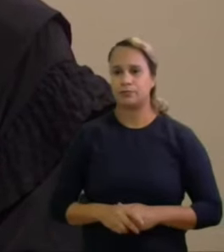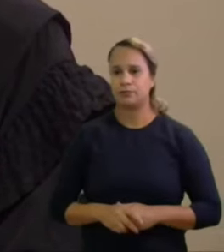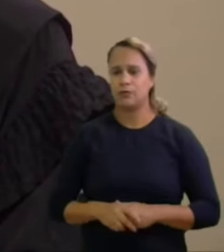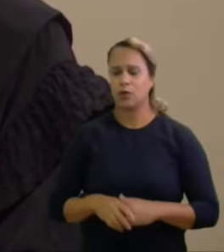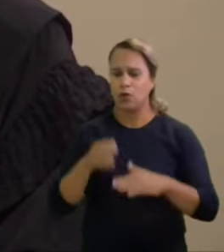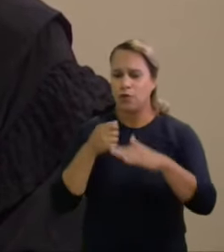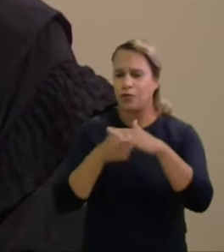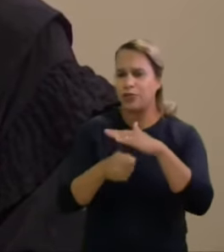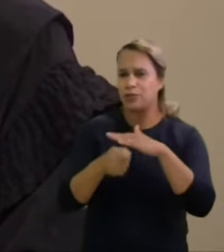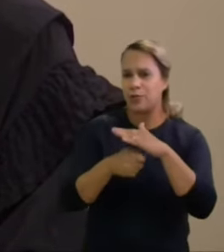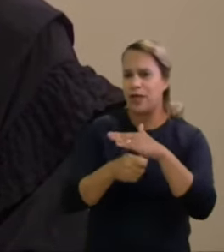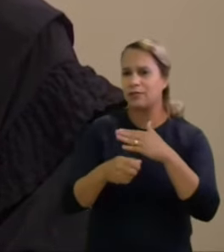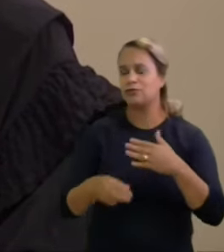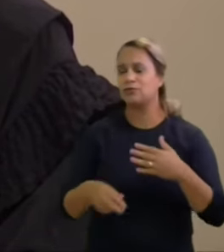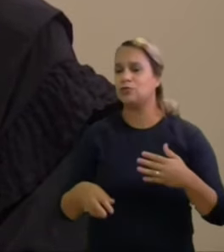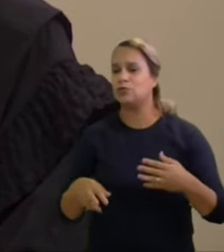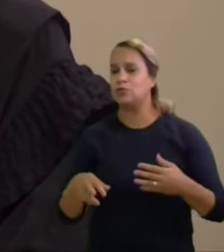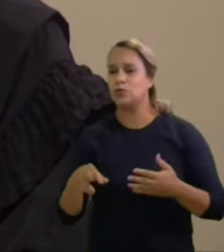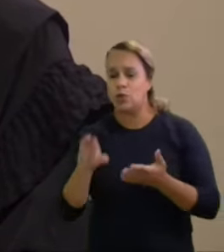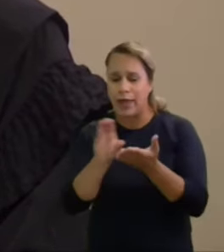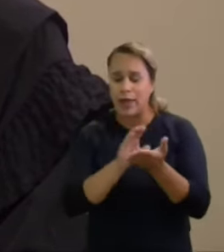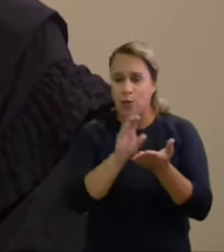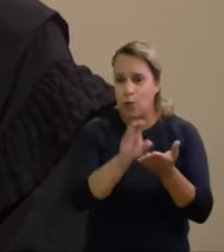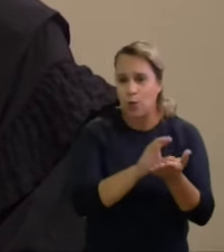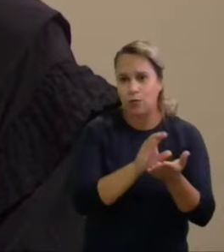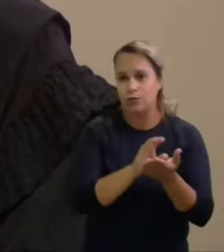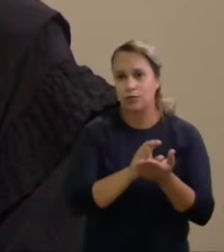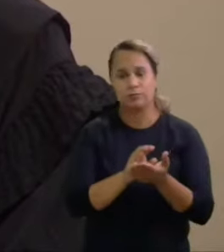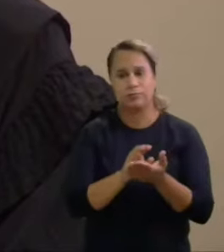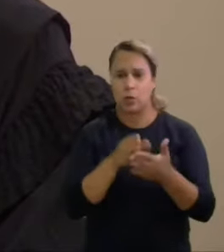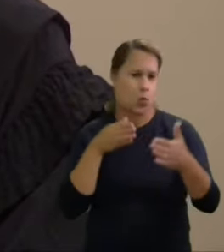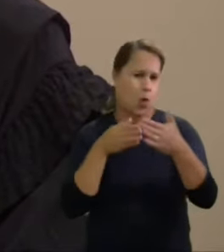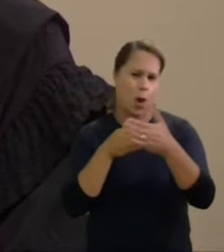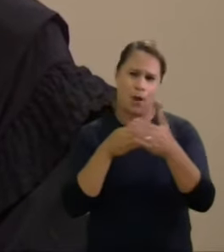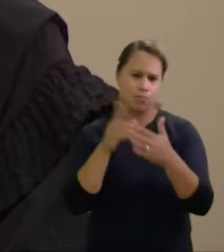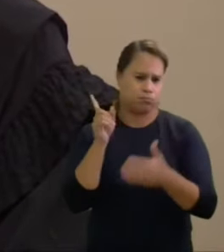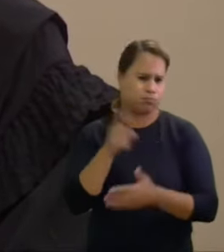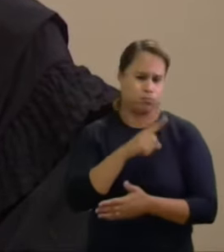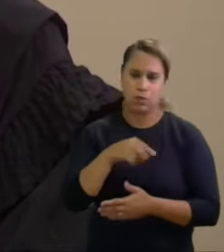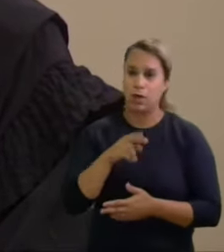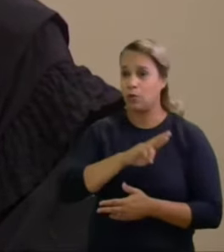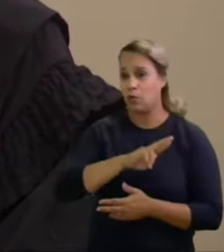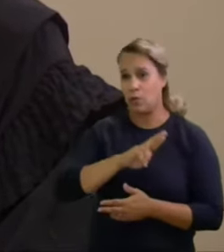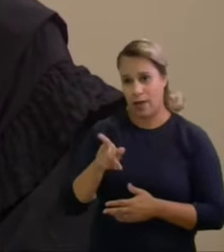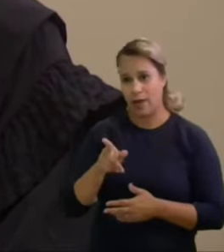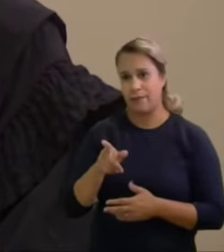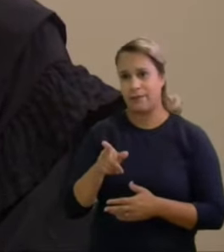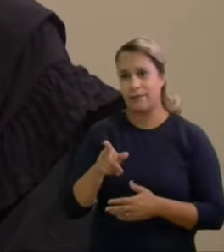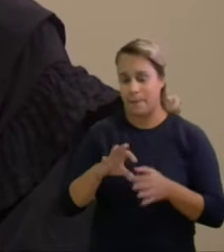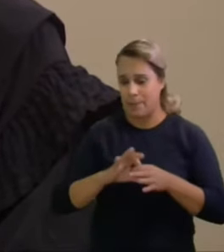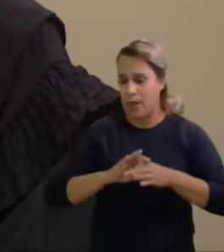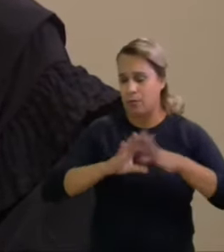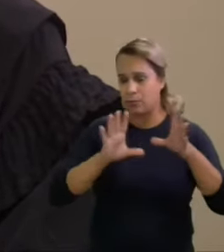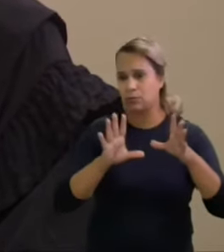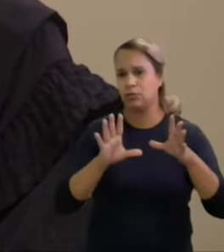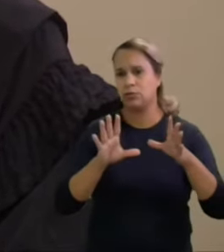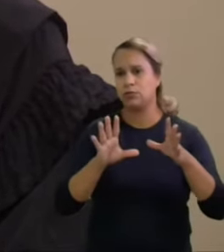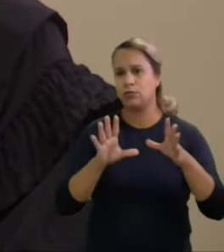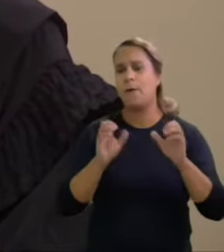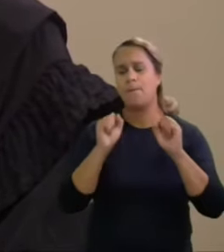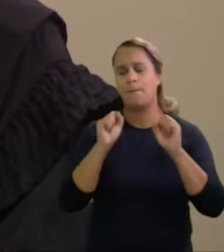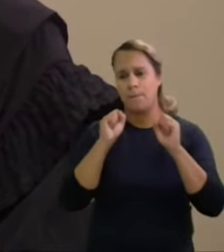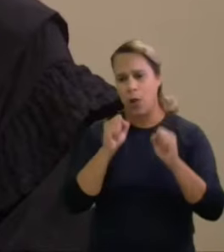na pré-campanha não é vedado permitindo-se que a agremiação possa custear atos de pré-campanha